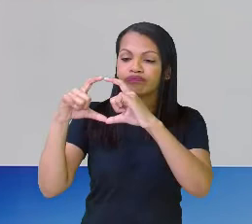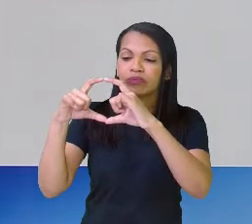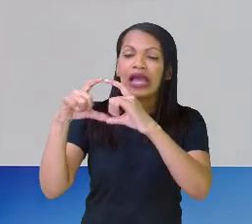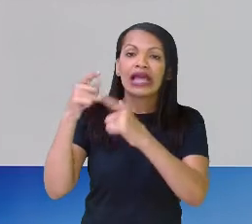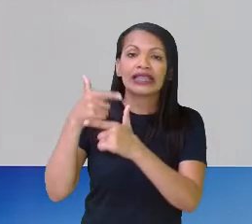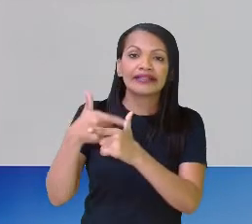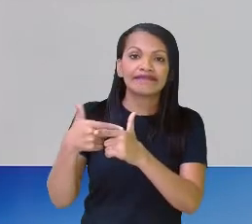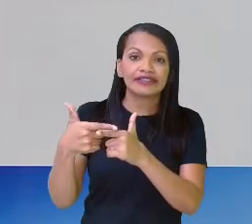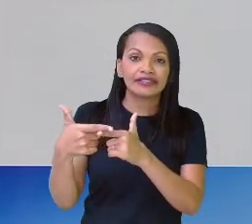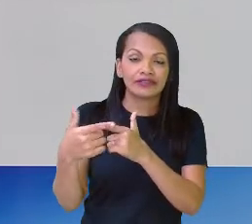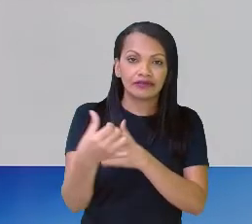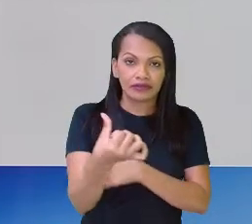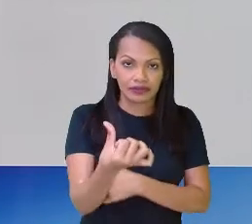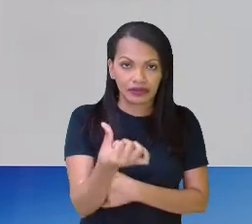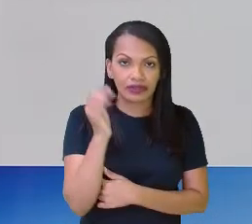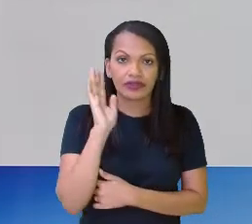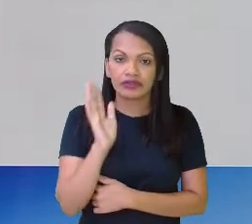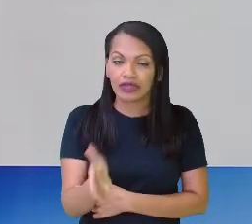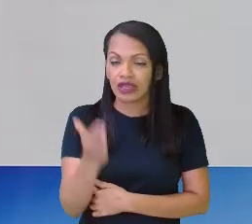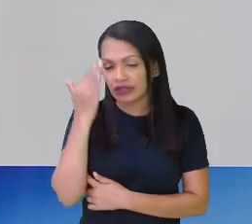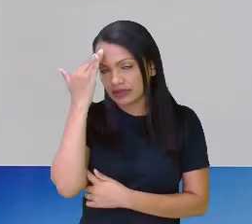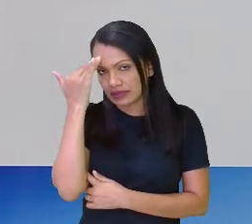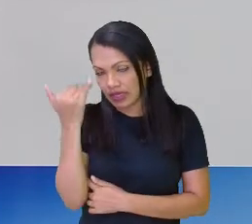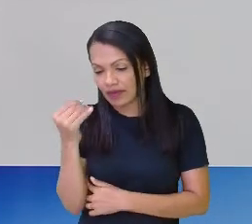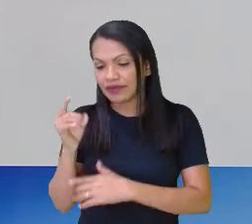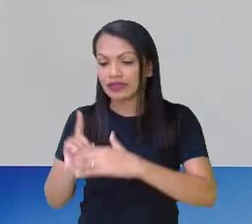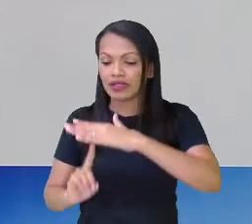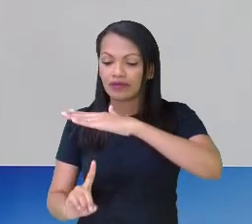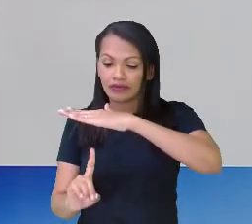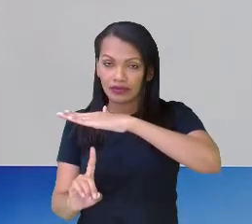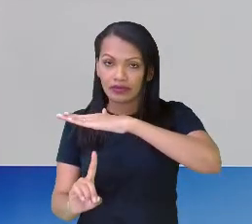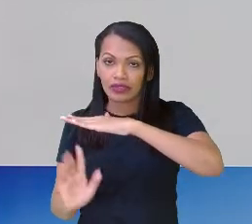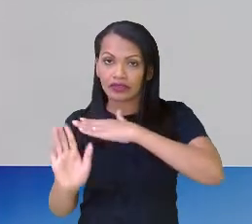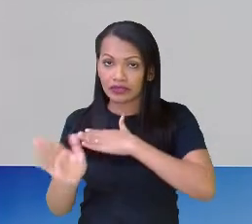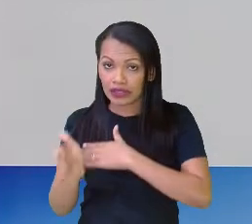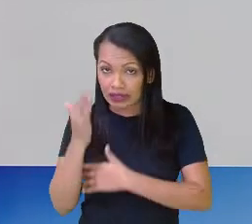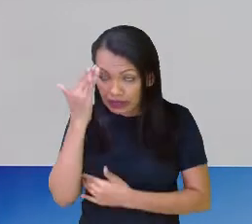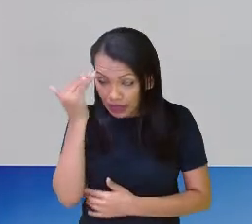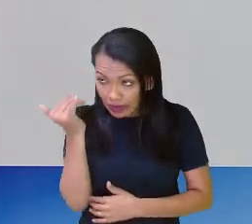em seis partes? Já é seu denominador. Você já sabe.